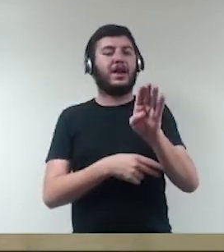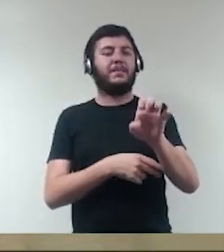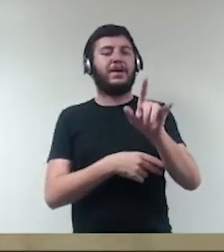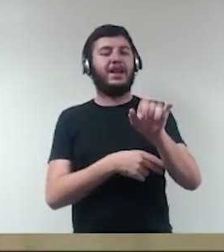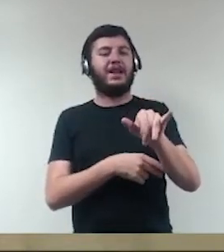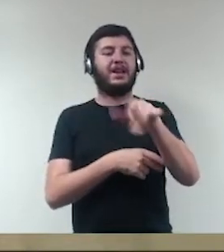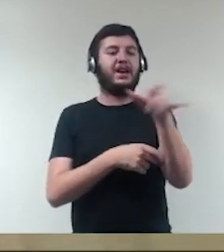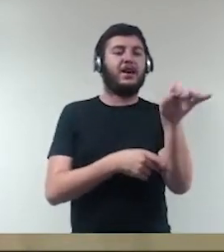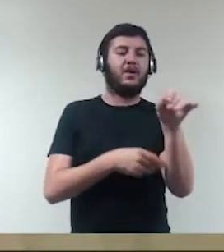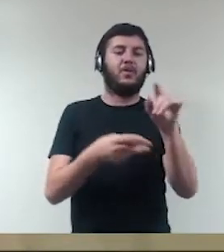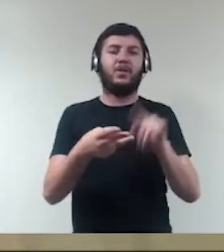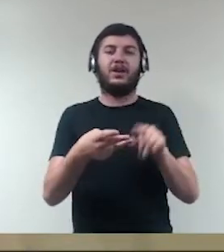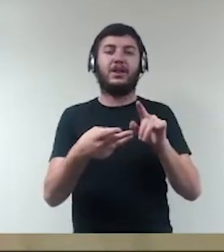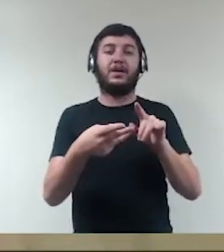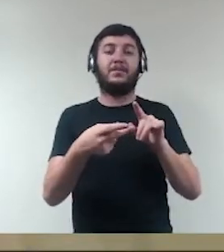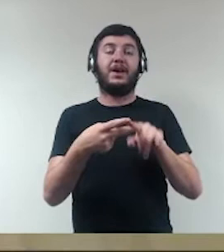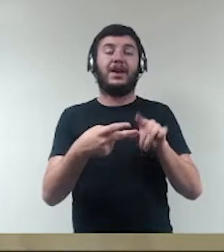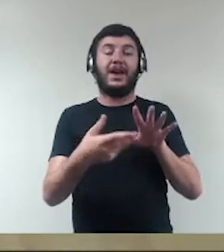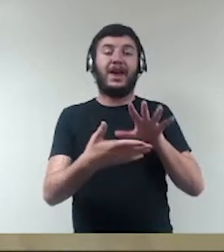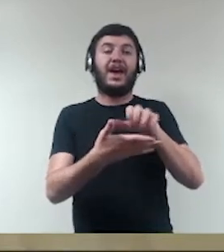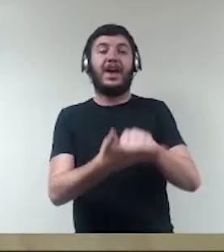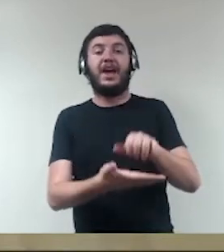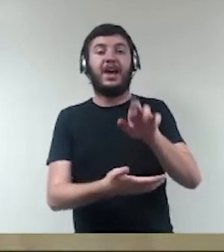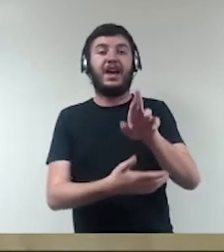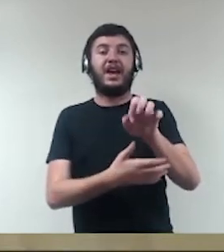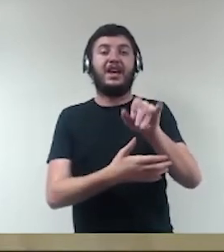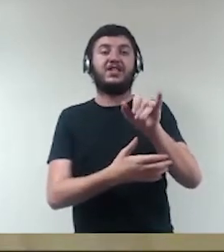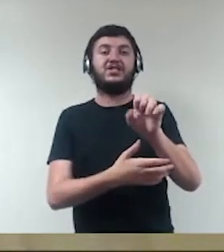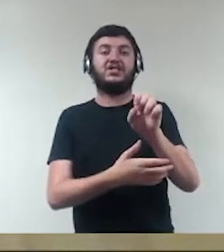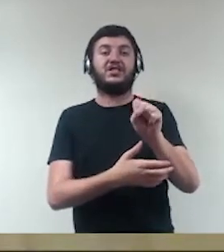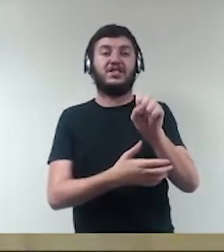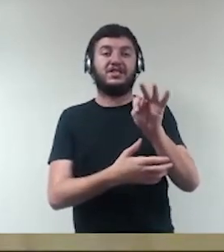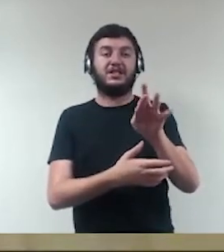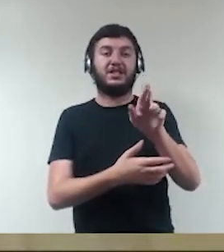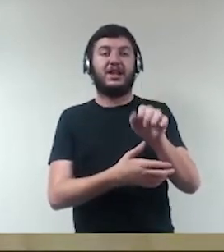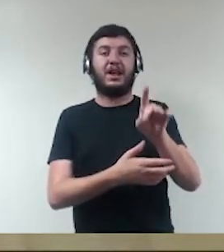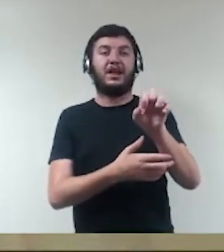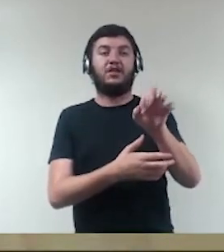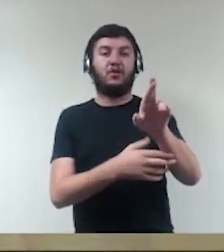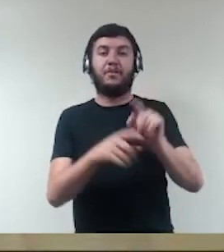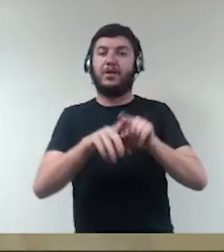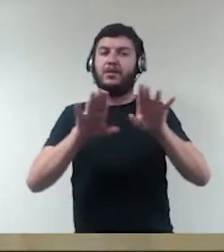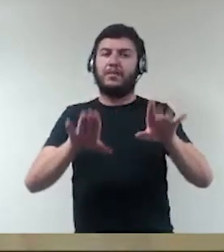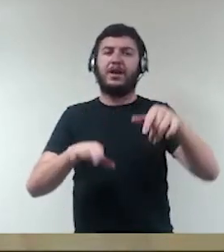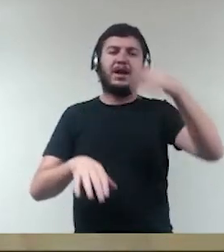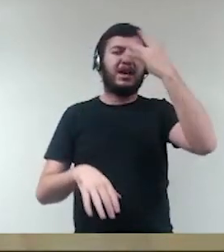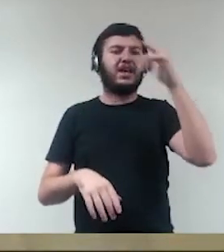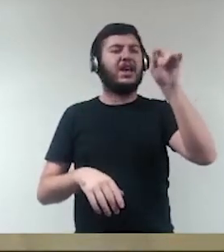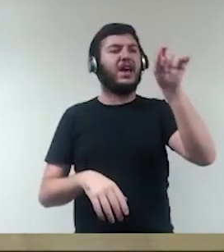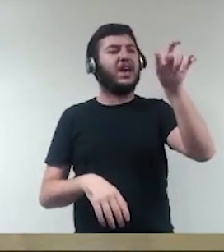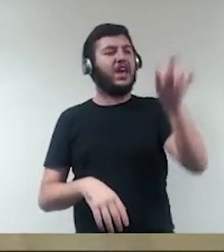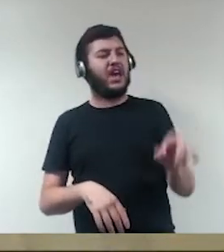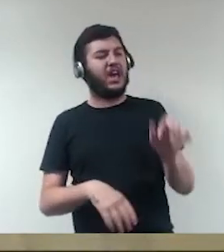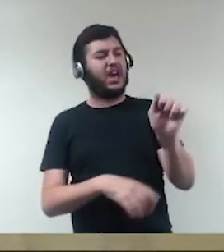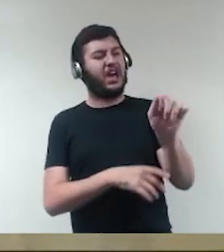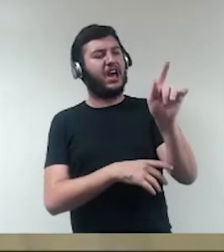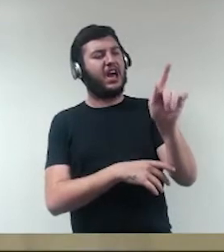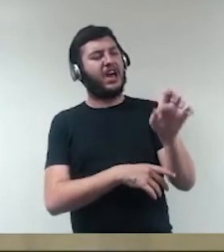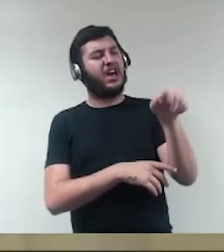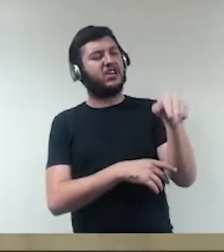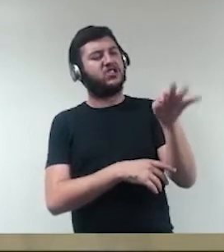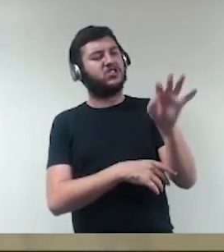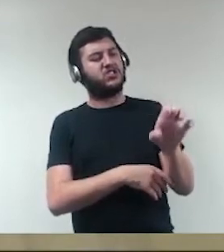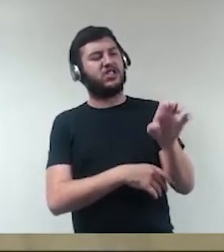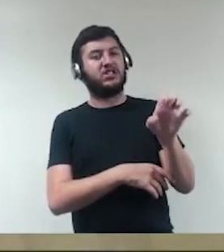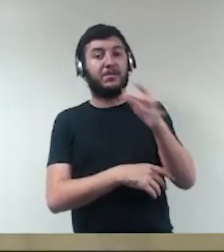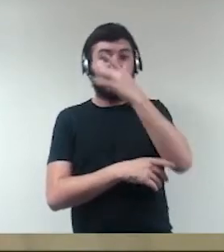né. Bem, e a responsabilidade, então, do agente público, né. Quem que é agente público, assim, para o leigo ali